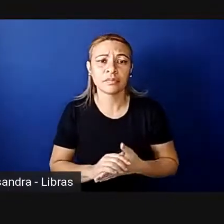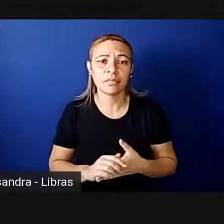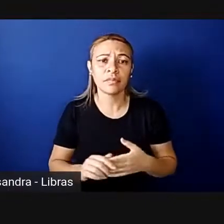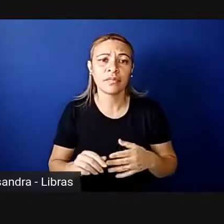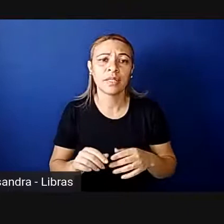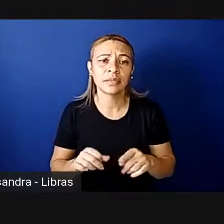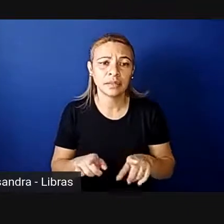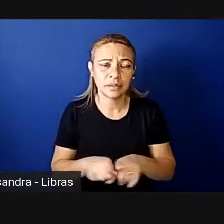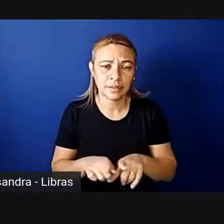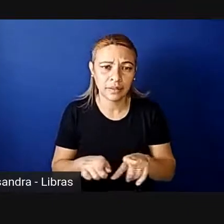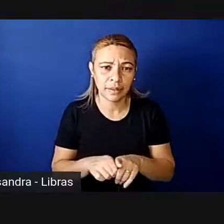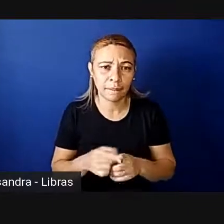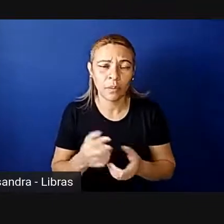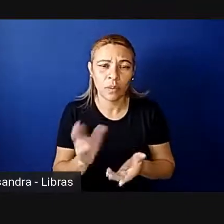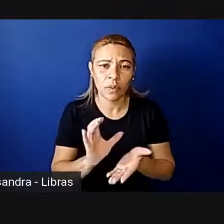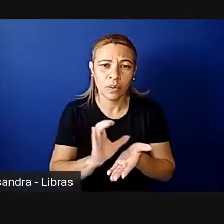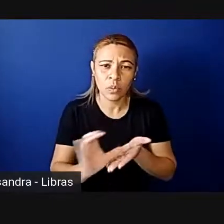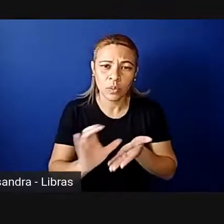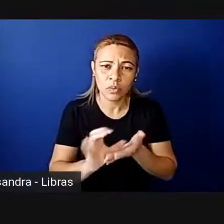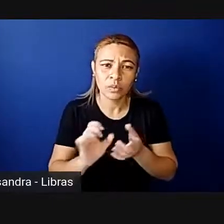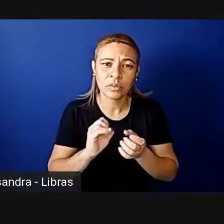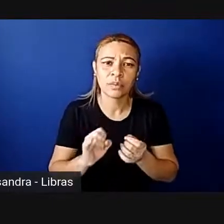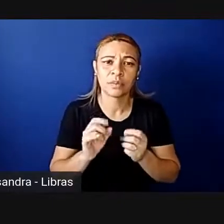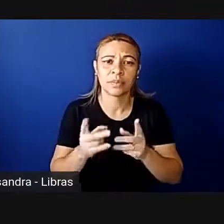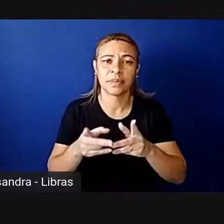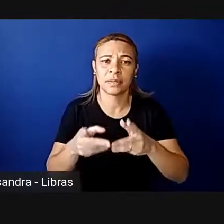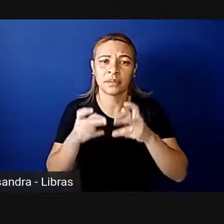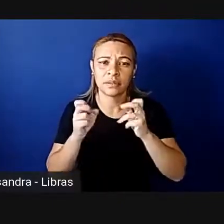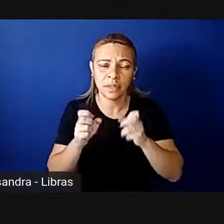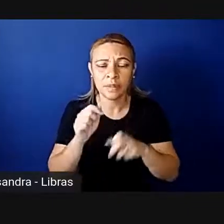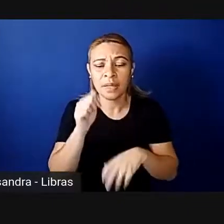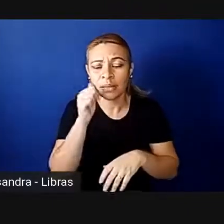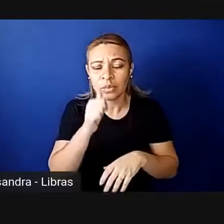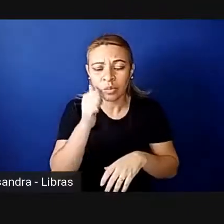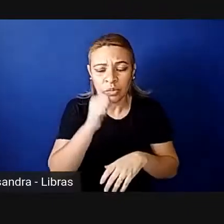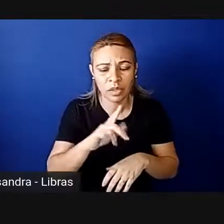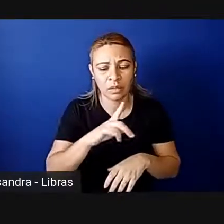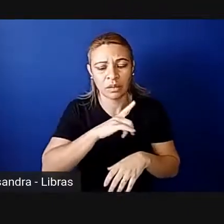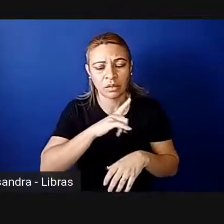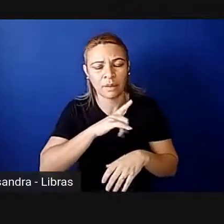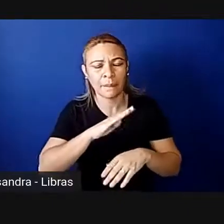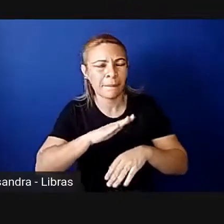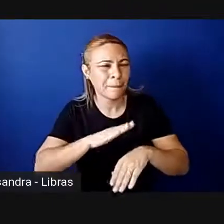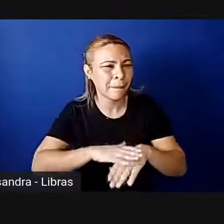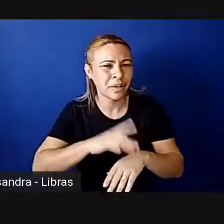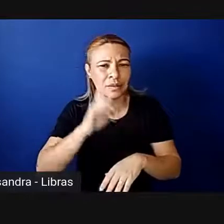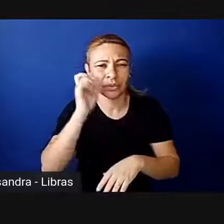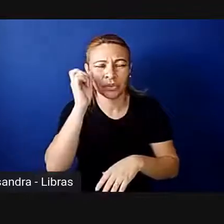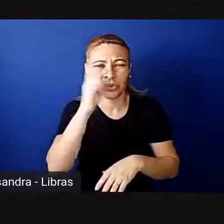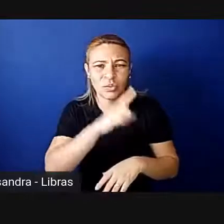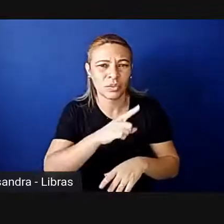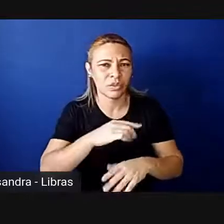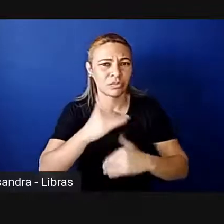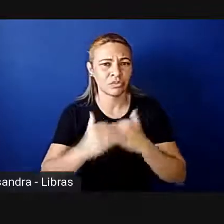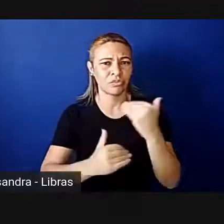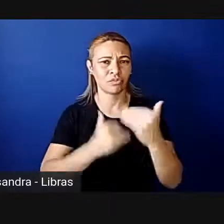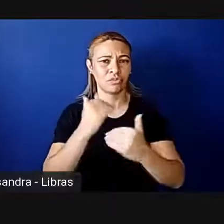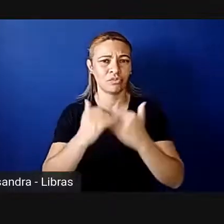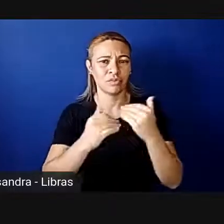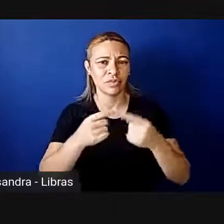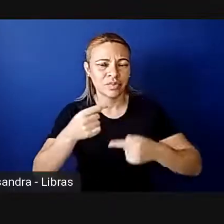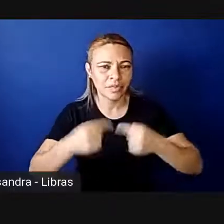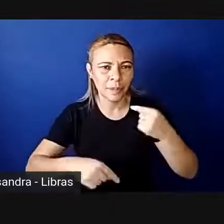além de recursos, se percebe que as mulheres têm tido mais dificuldade de fazer carreiras políticas, de entrar na